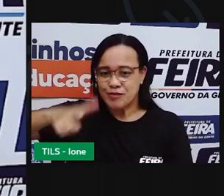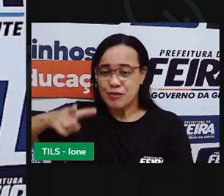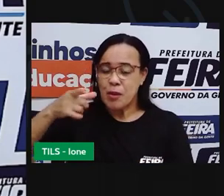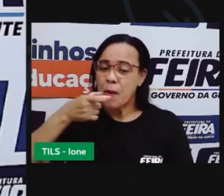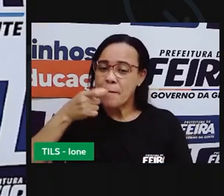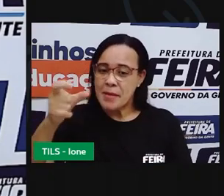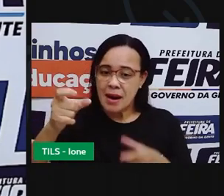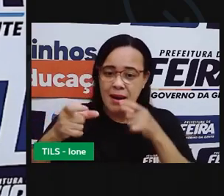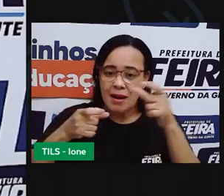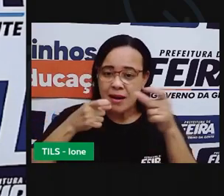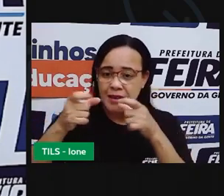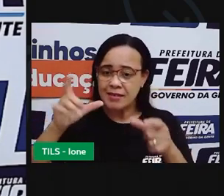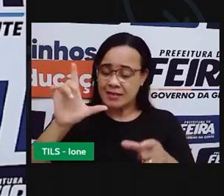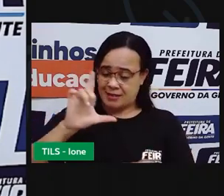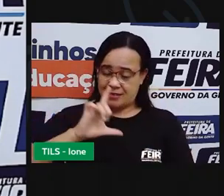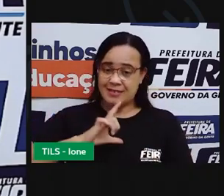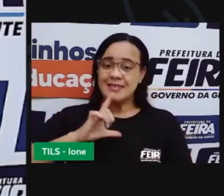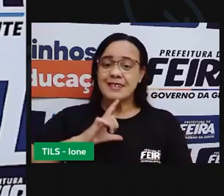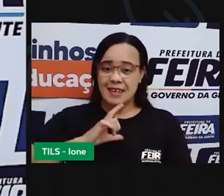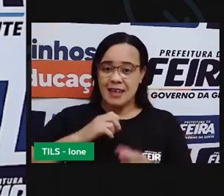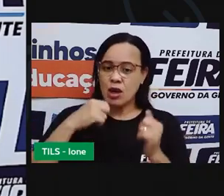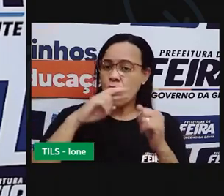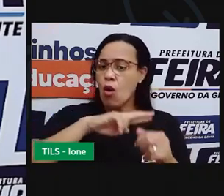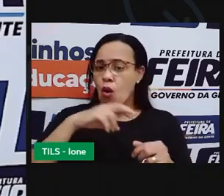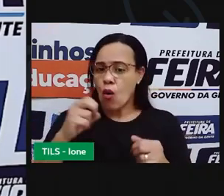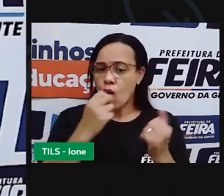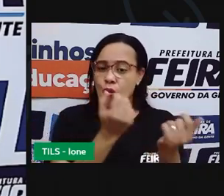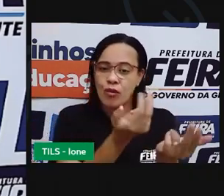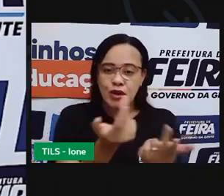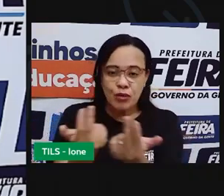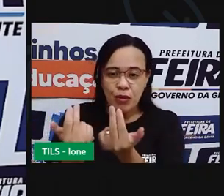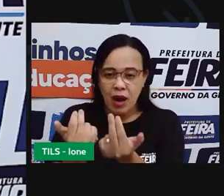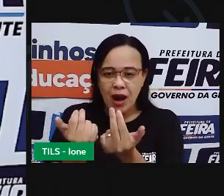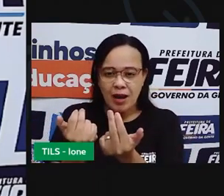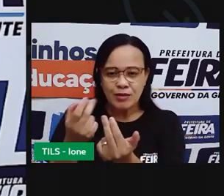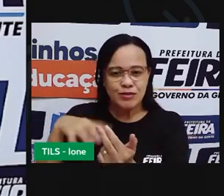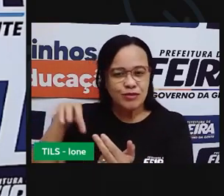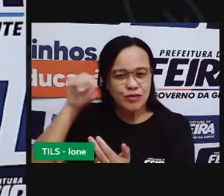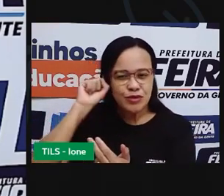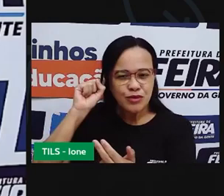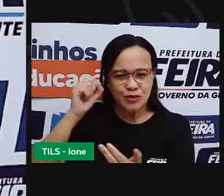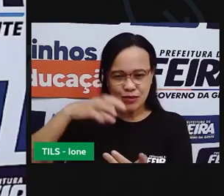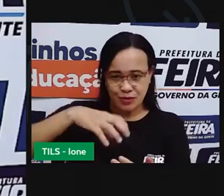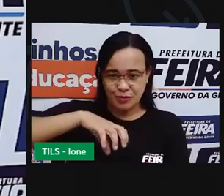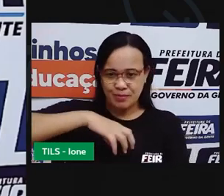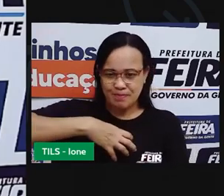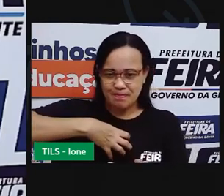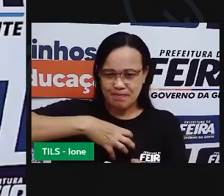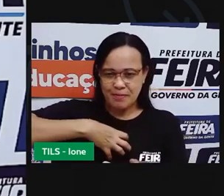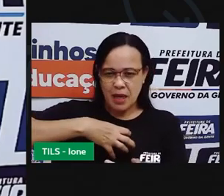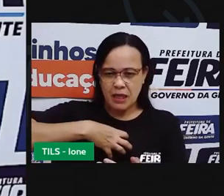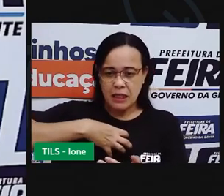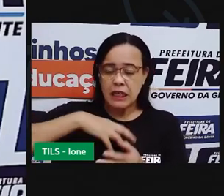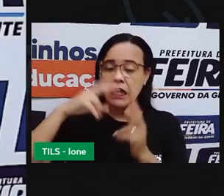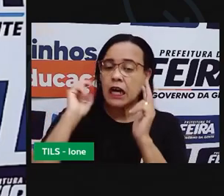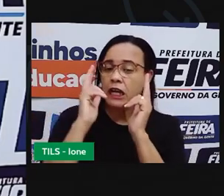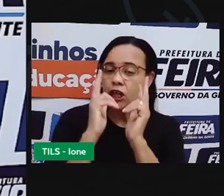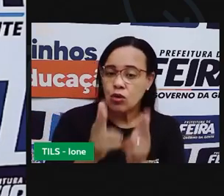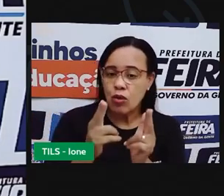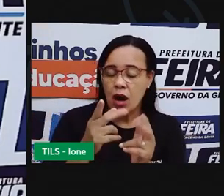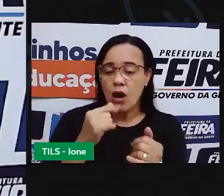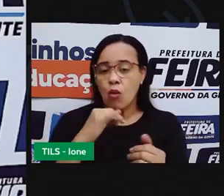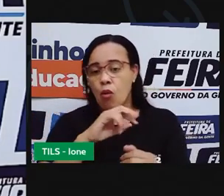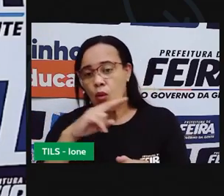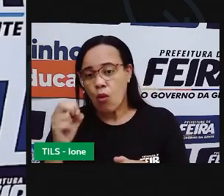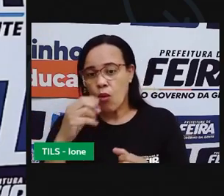palavras da mesma palavra ou de palavras com sons parecidos com a escrita bem